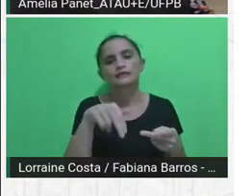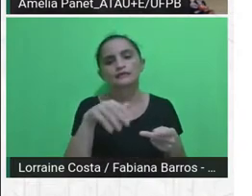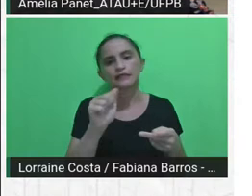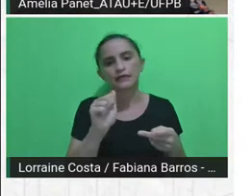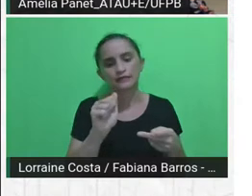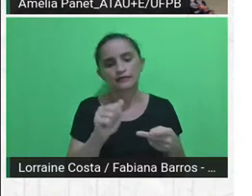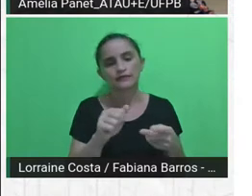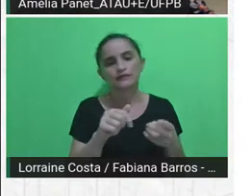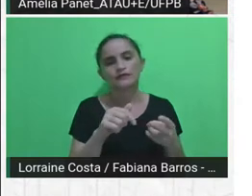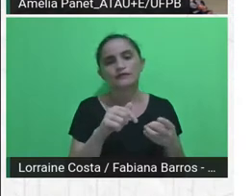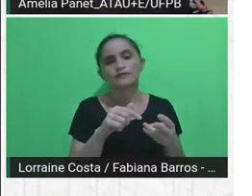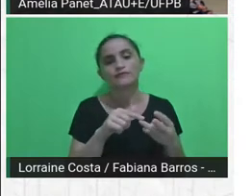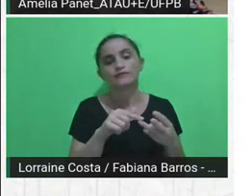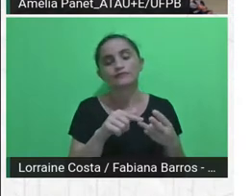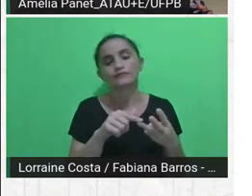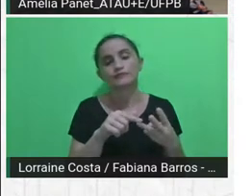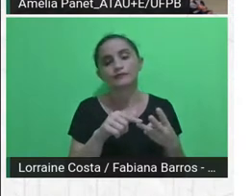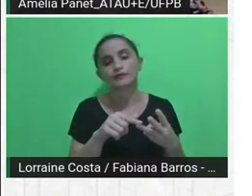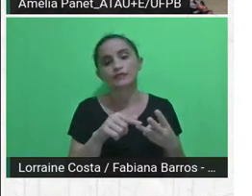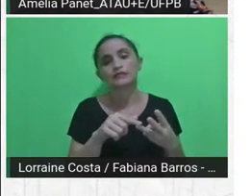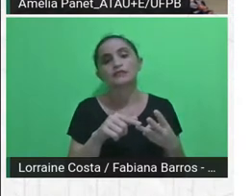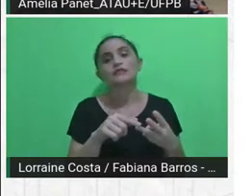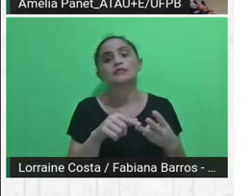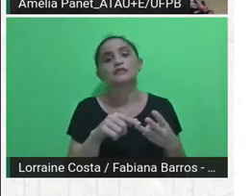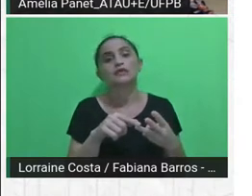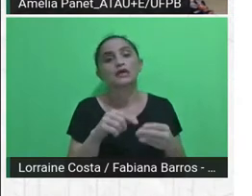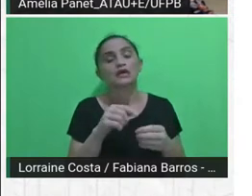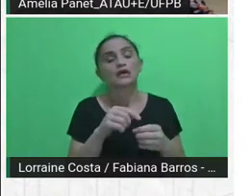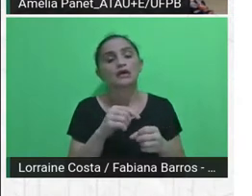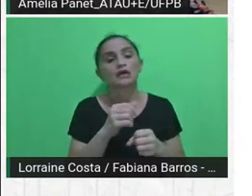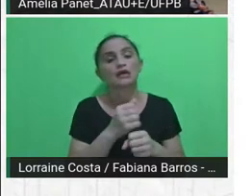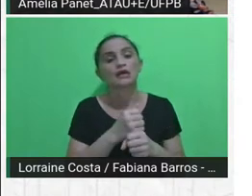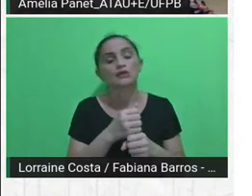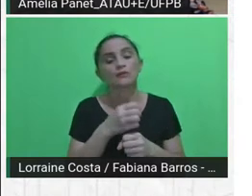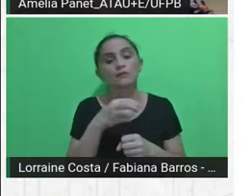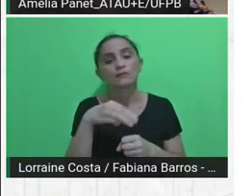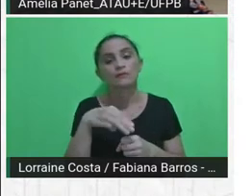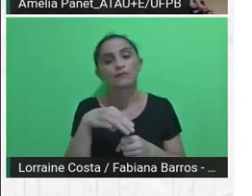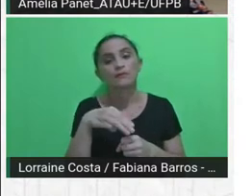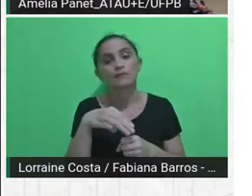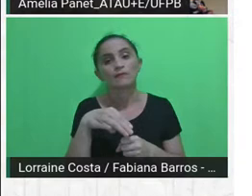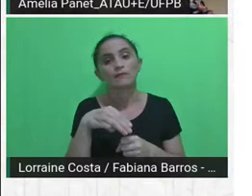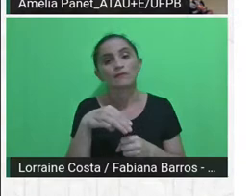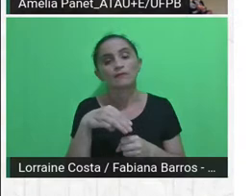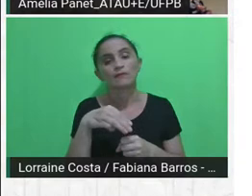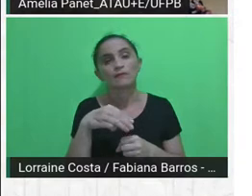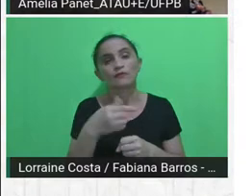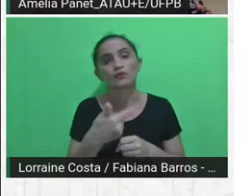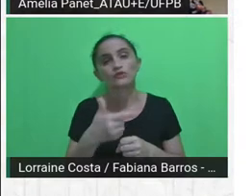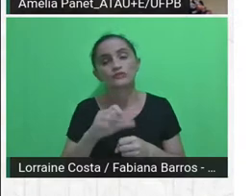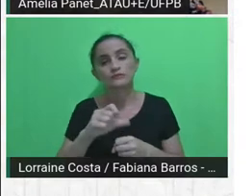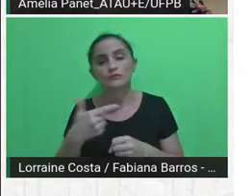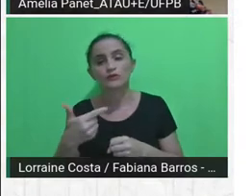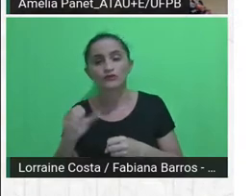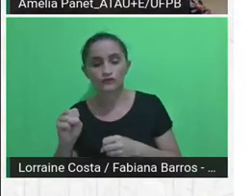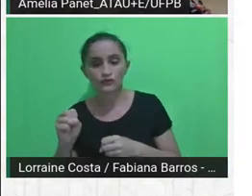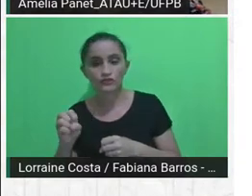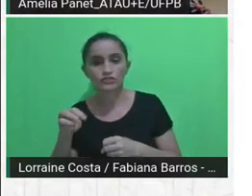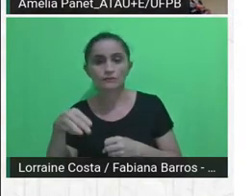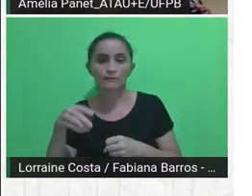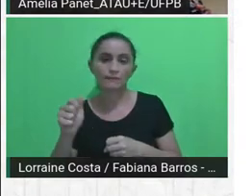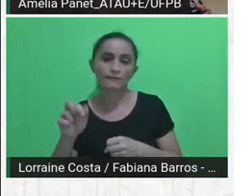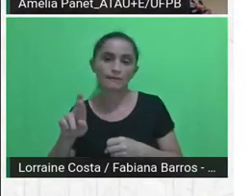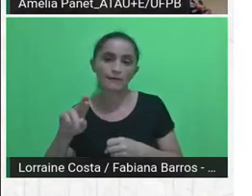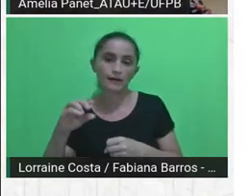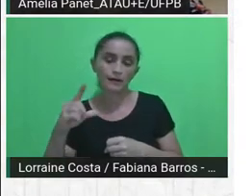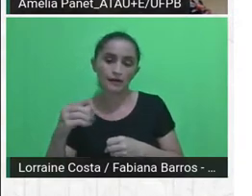e isso em março de 2020, uma semana depois, a pandemia foi decretada, o isolamento foi